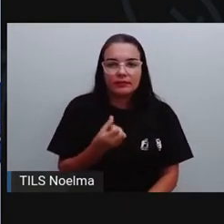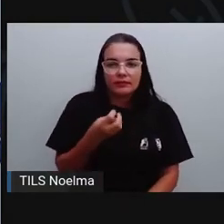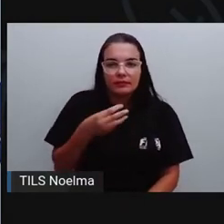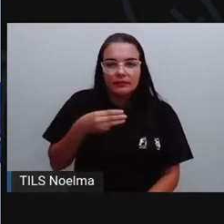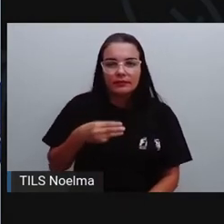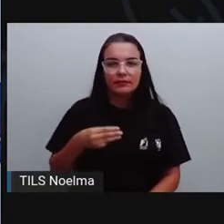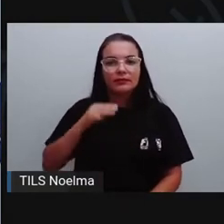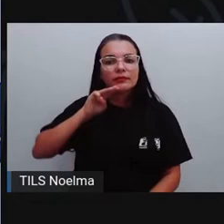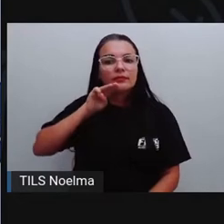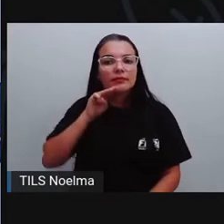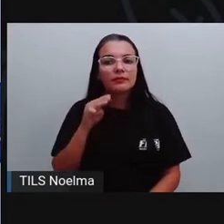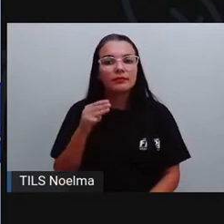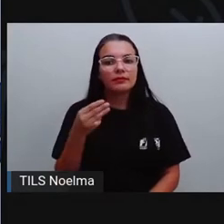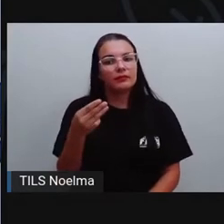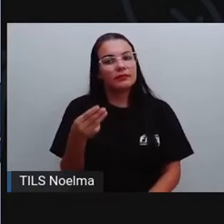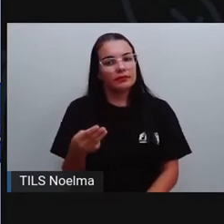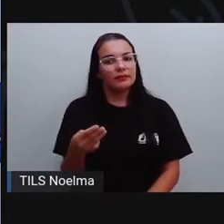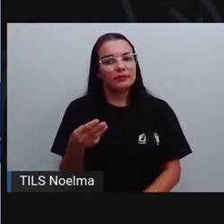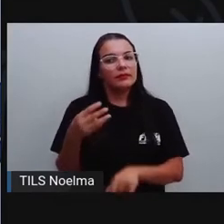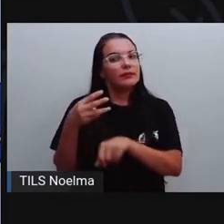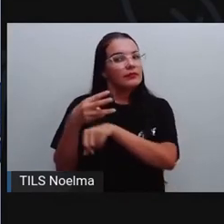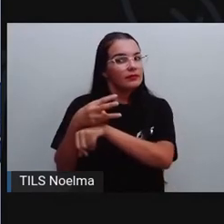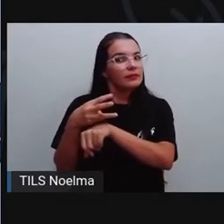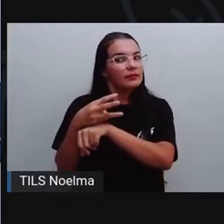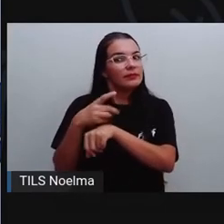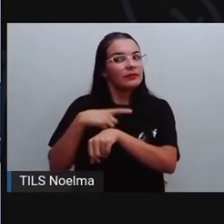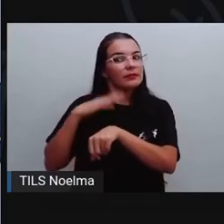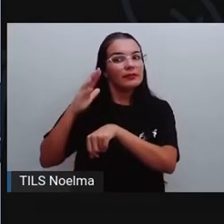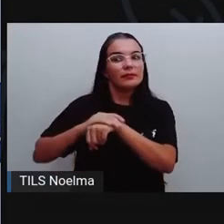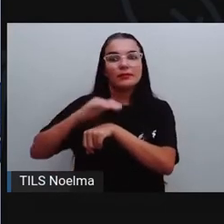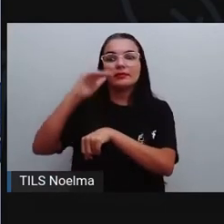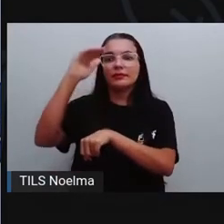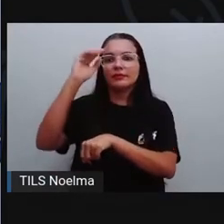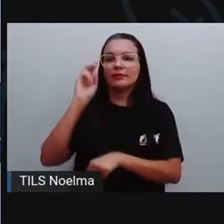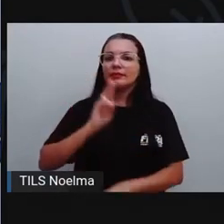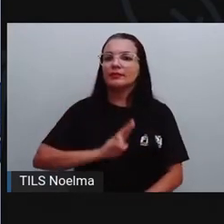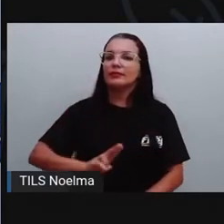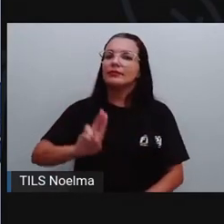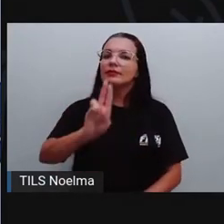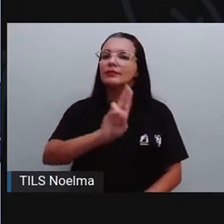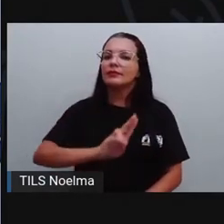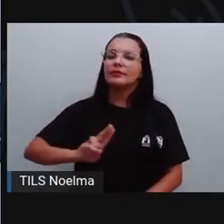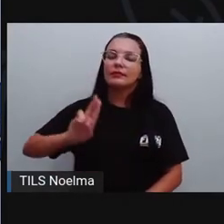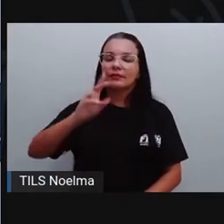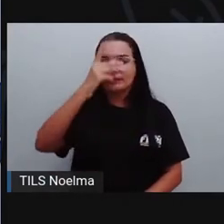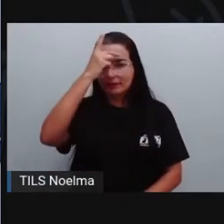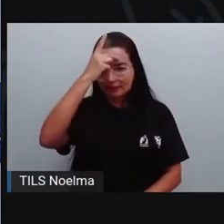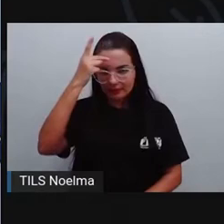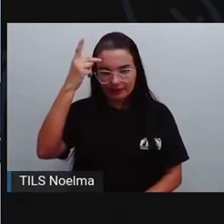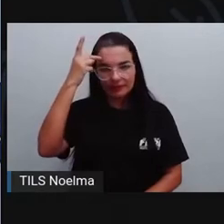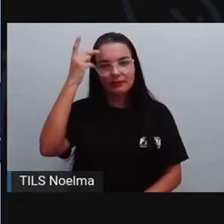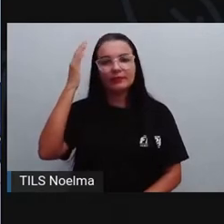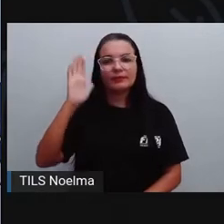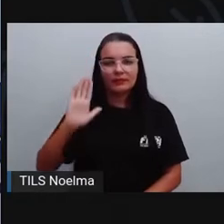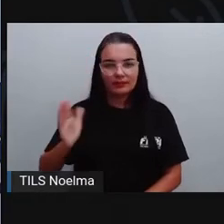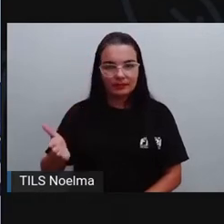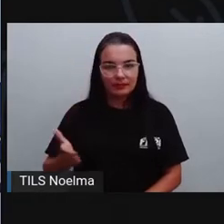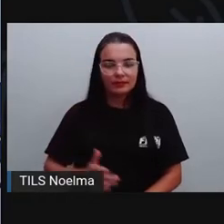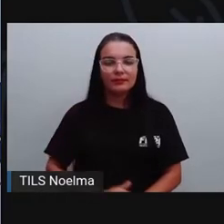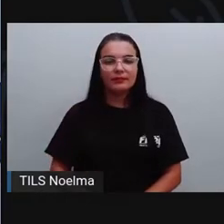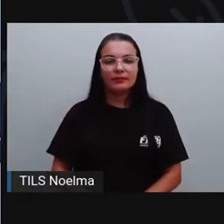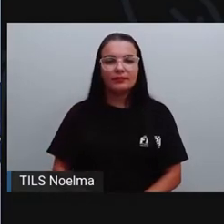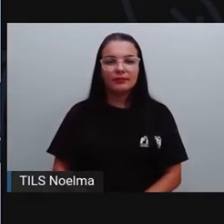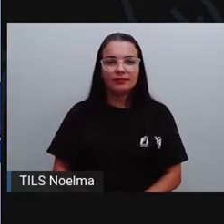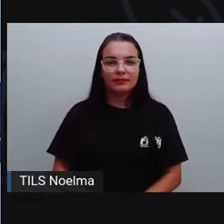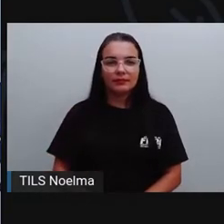Que o WhatsApp tenha mais de usuários que o Instagram. Vamos